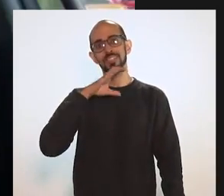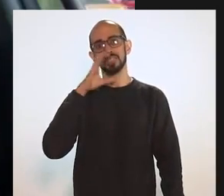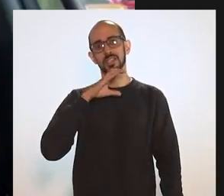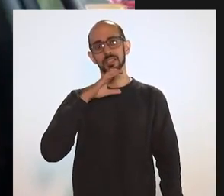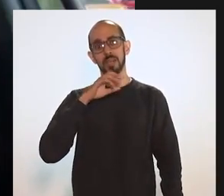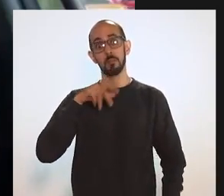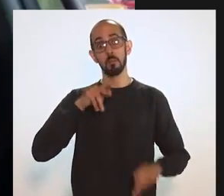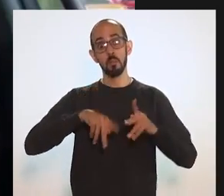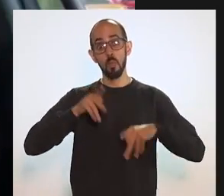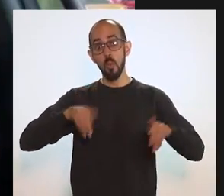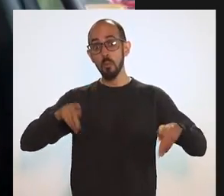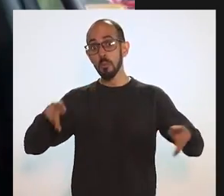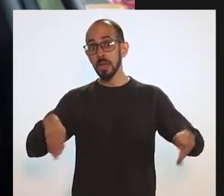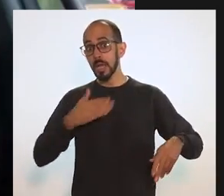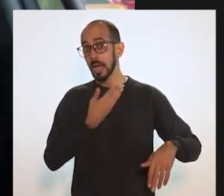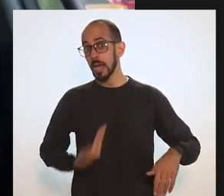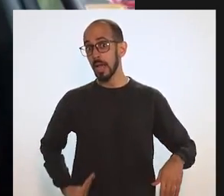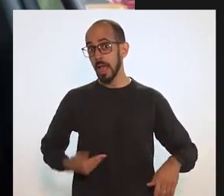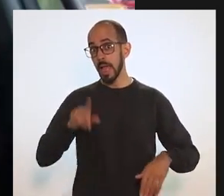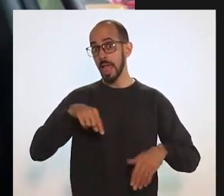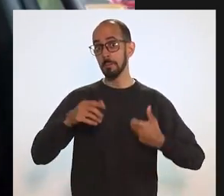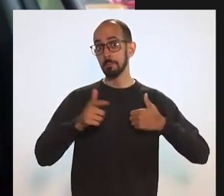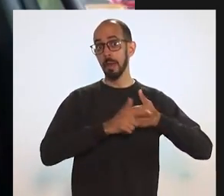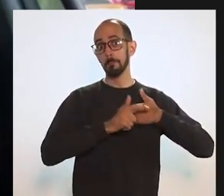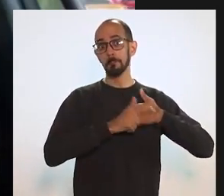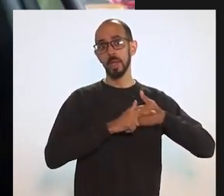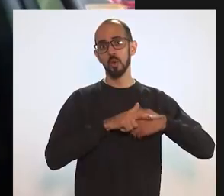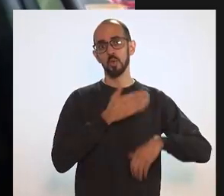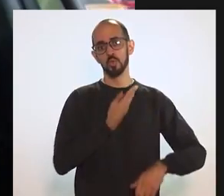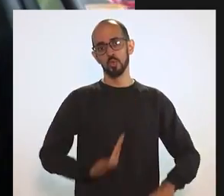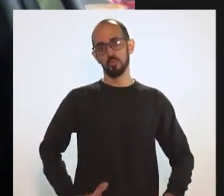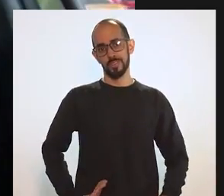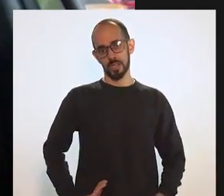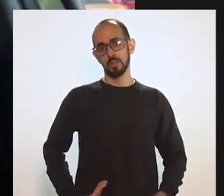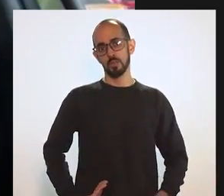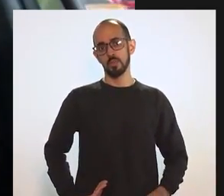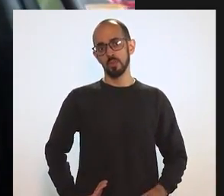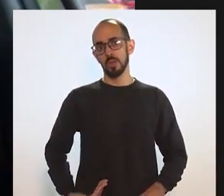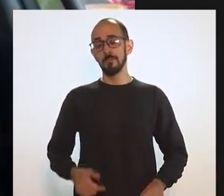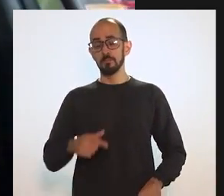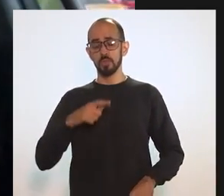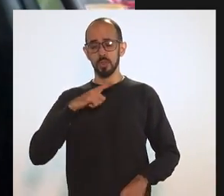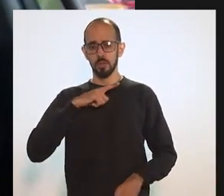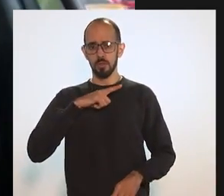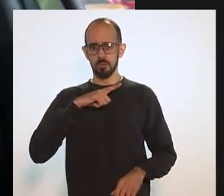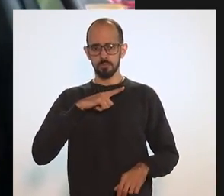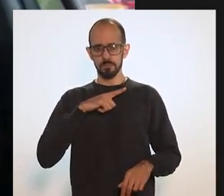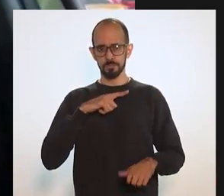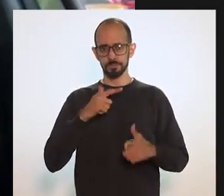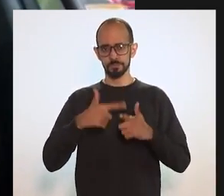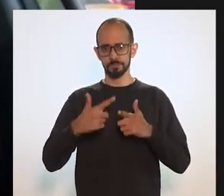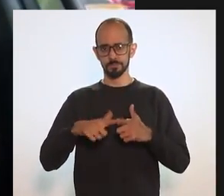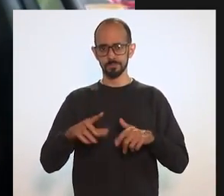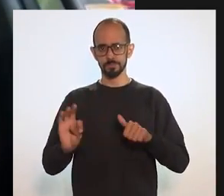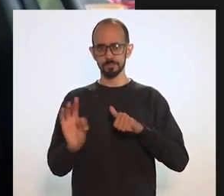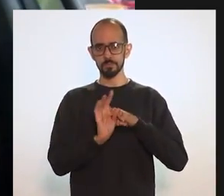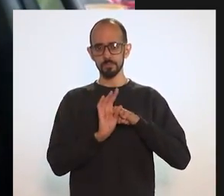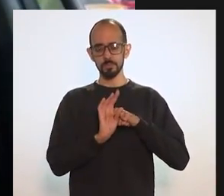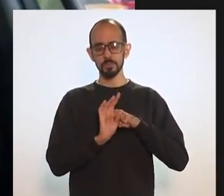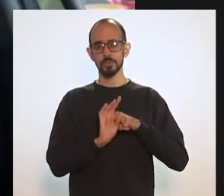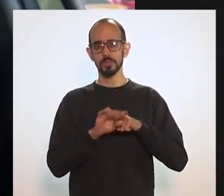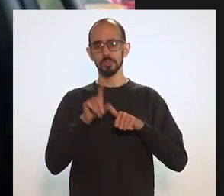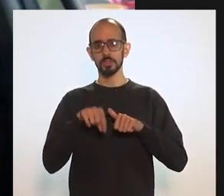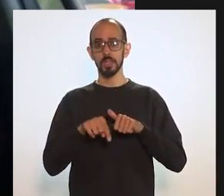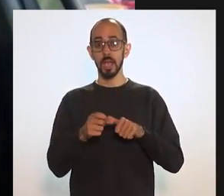emergência de saúde pública. É papel do Estado fazer isso. E existe uma questão técnica por trás